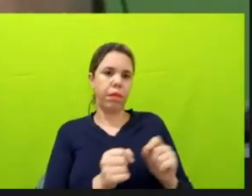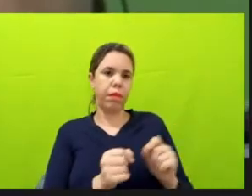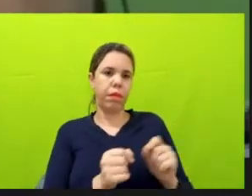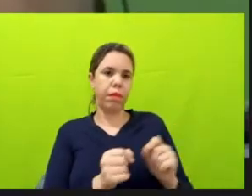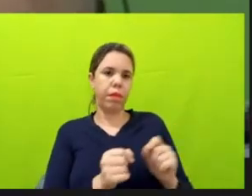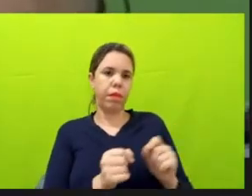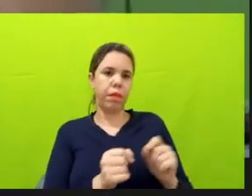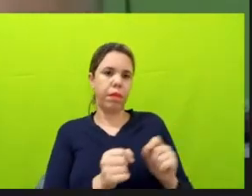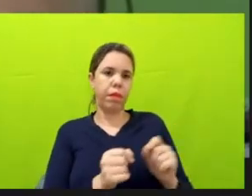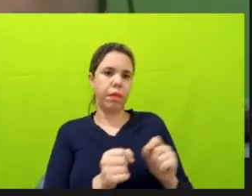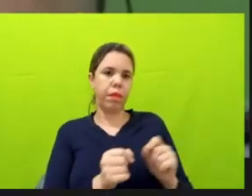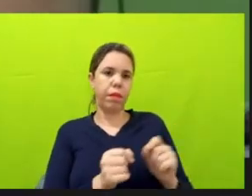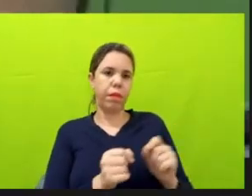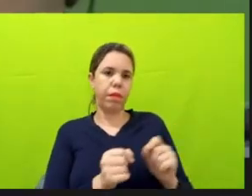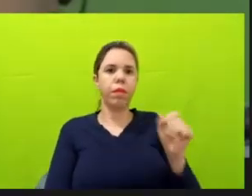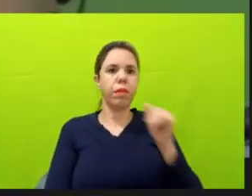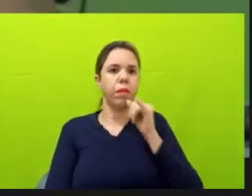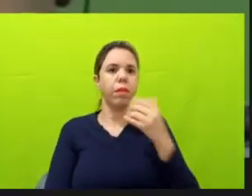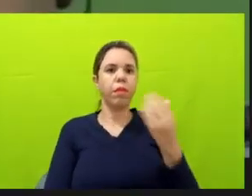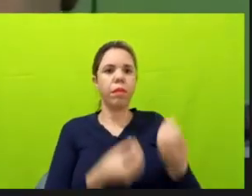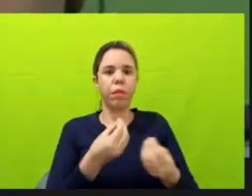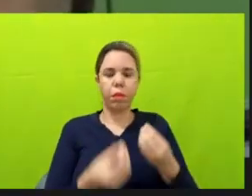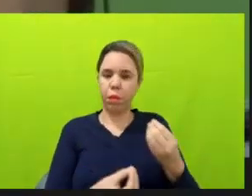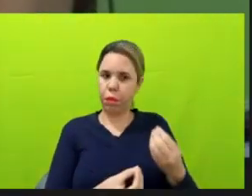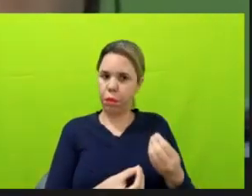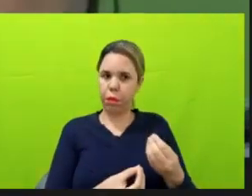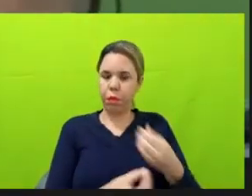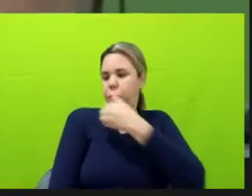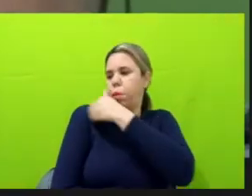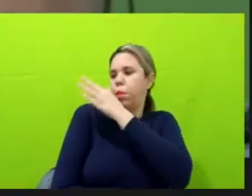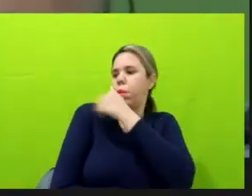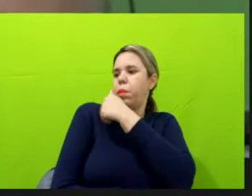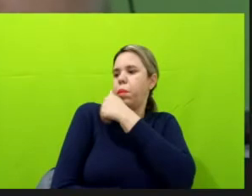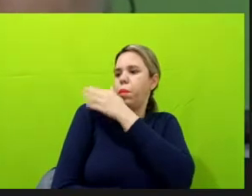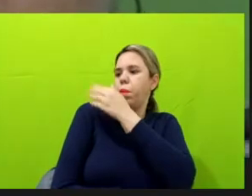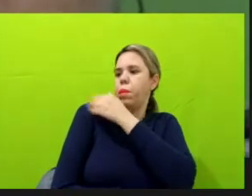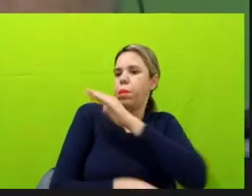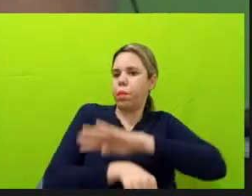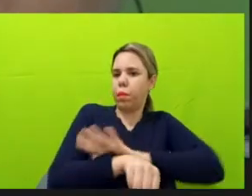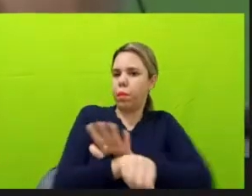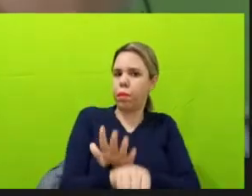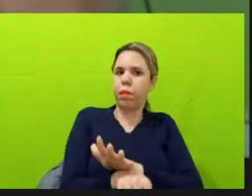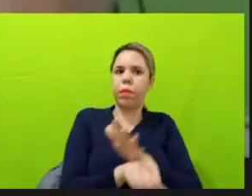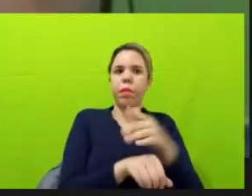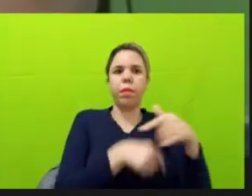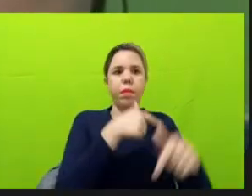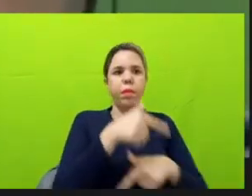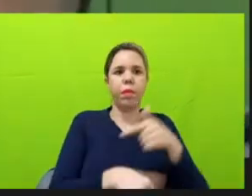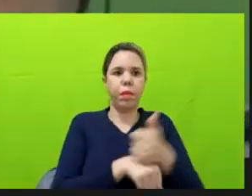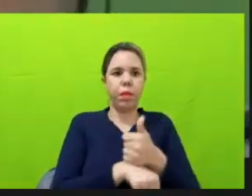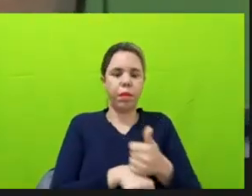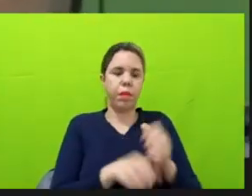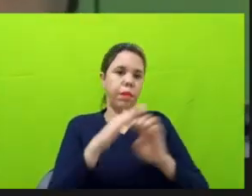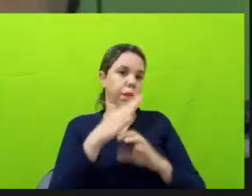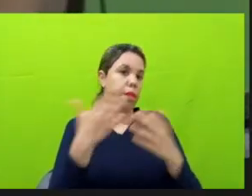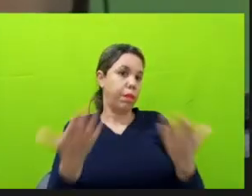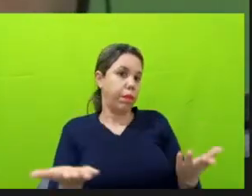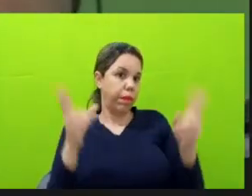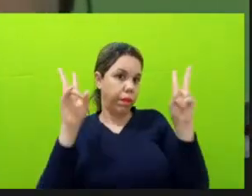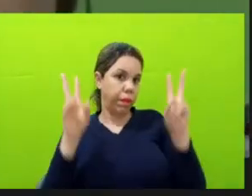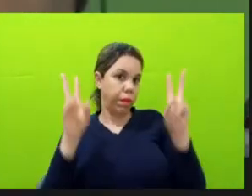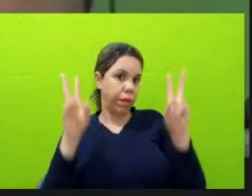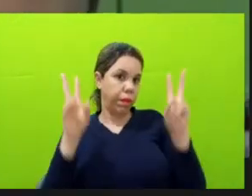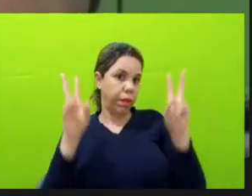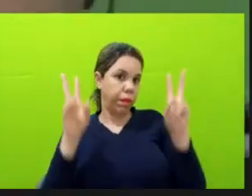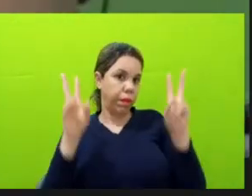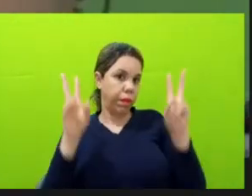o preconceito, o racismo, nas próprias redações que nós trabalhamos em relação a essa grande região do nosso país, onde